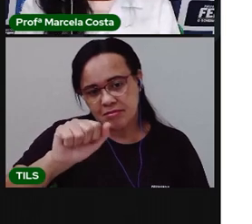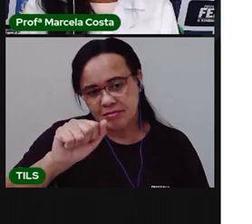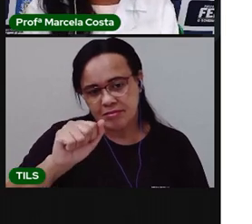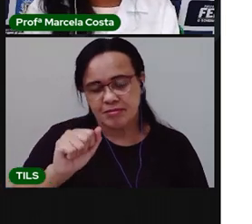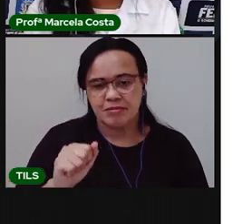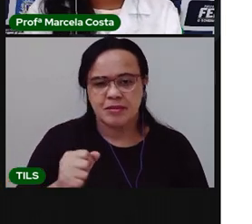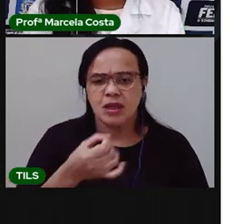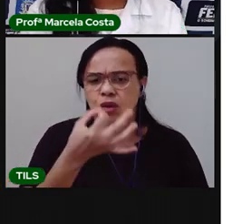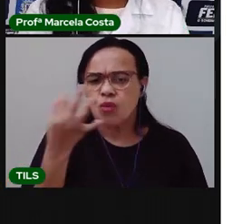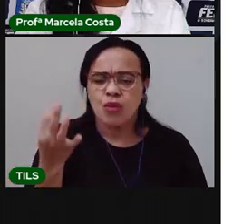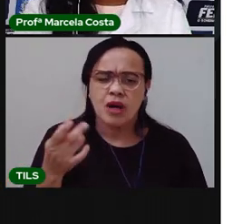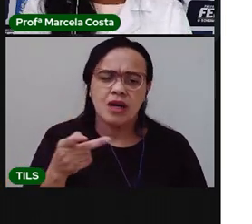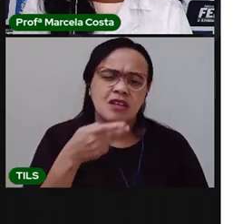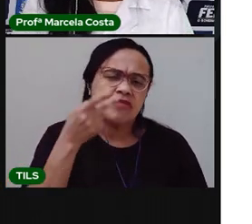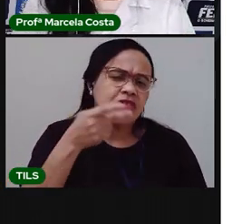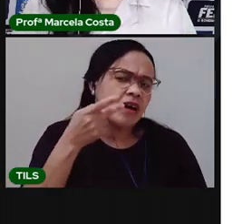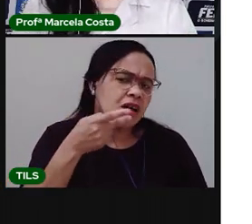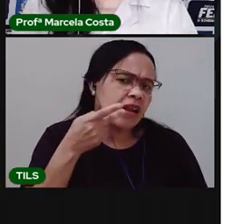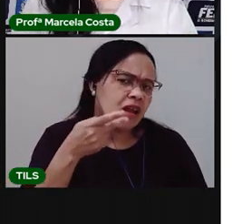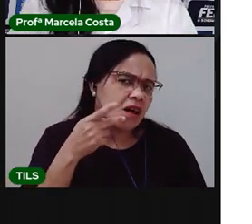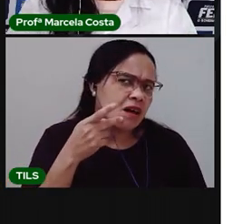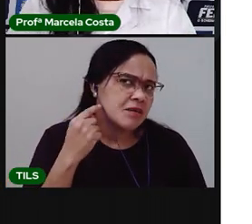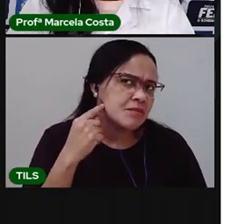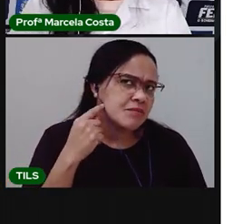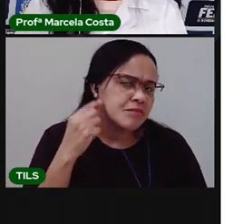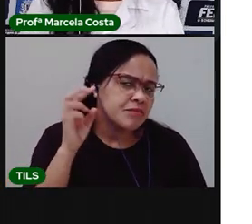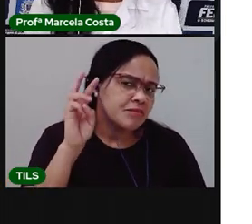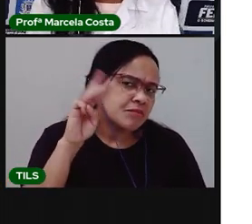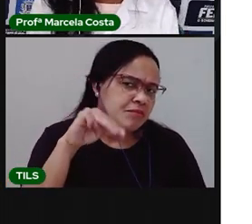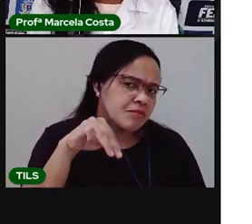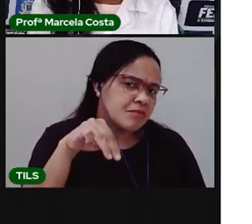Quantas vezes você abriu a boca para falar maria?